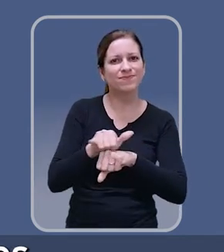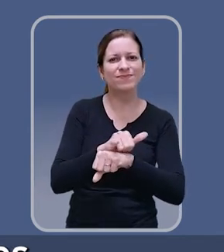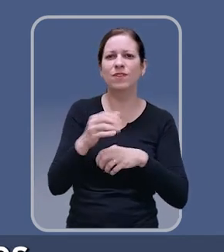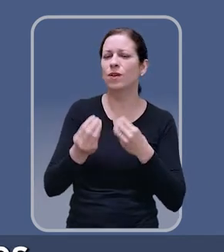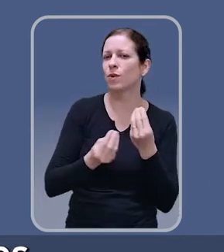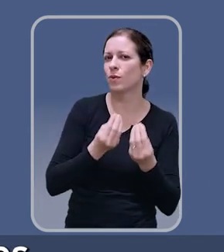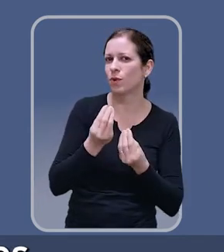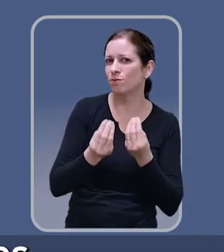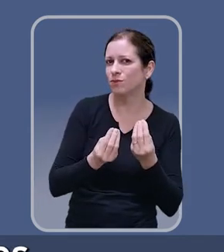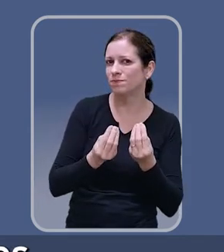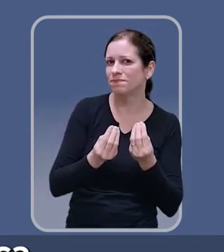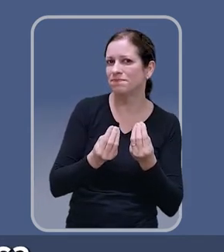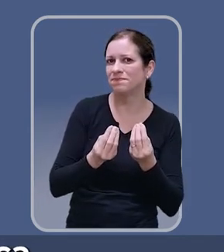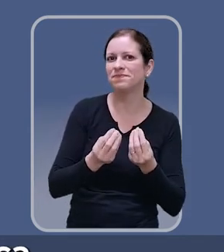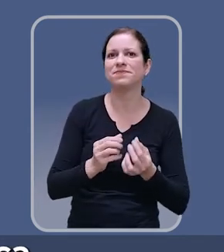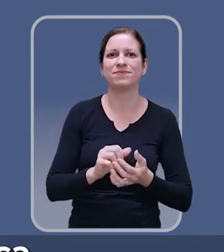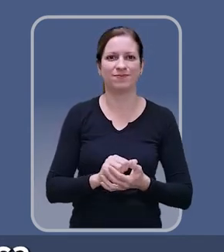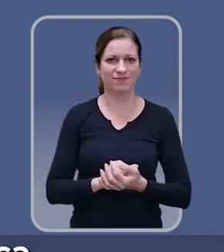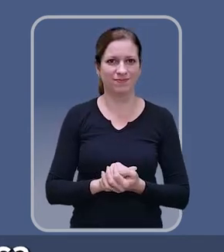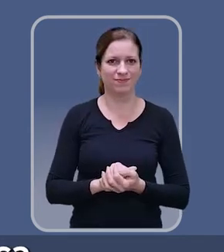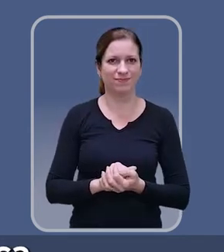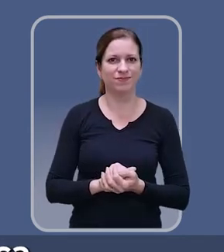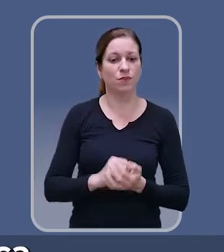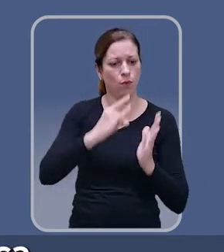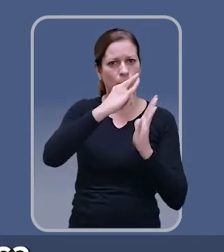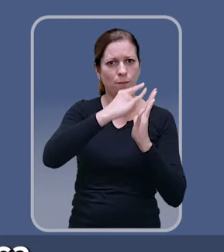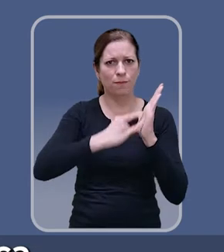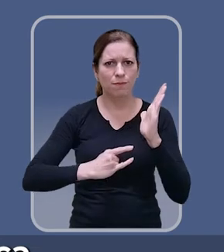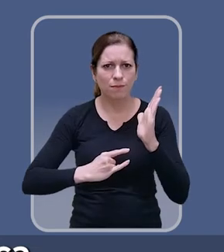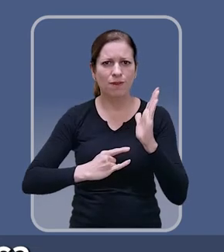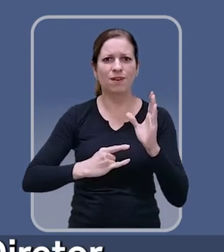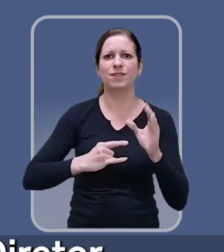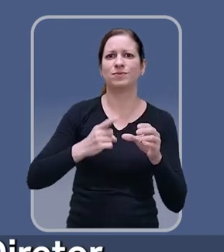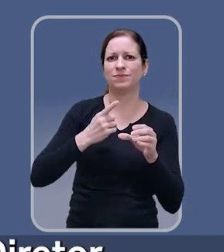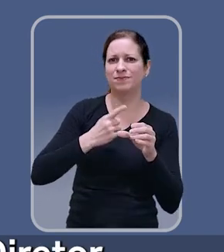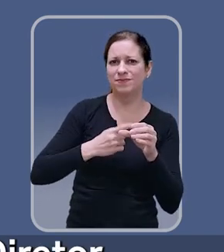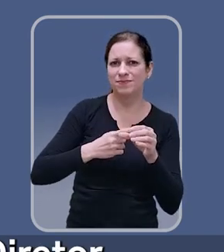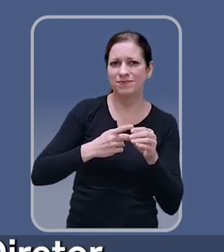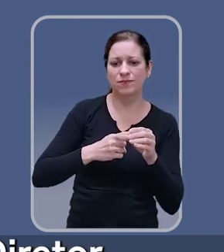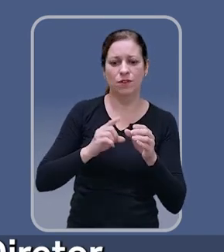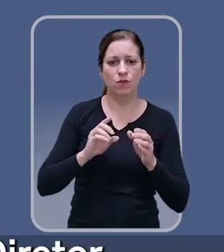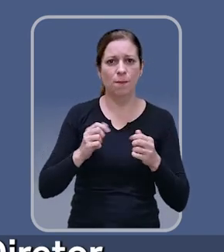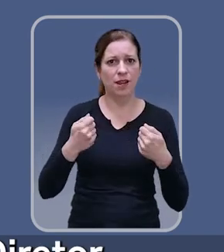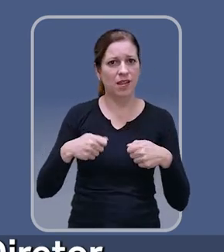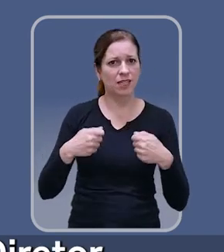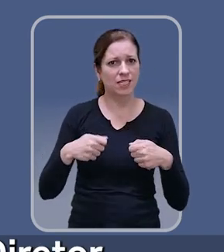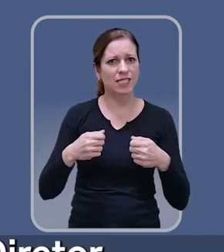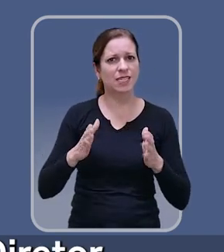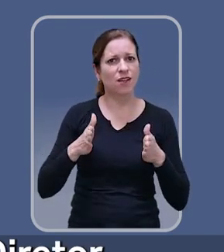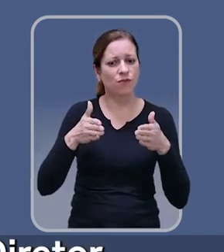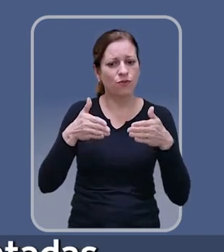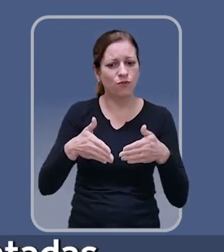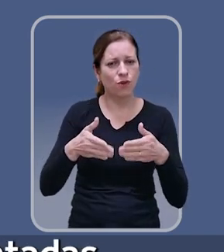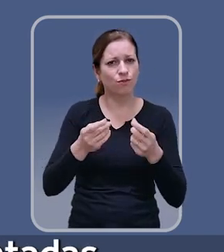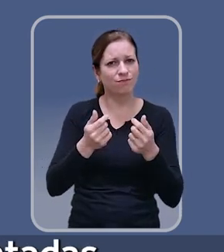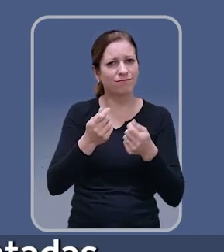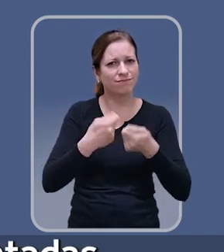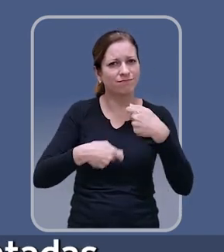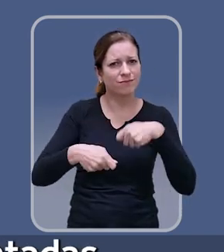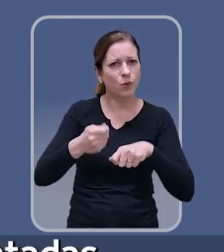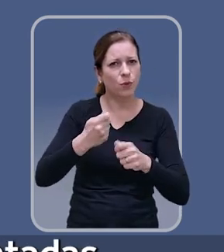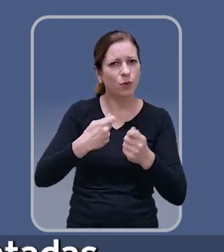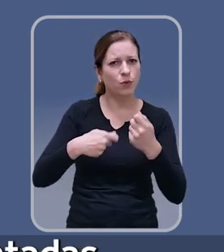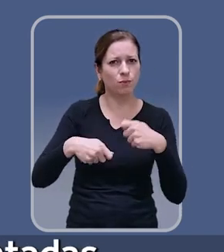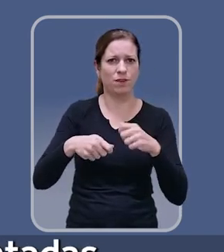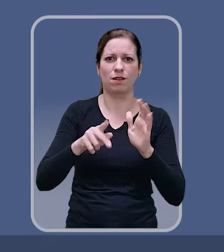valorização de suas virtudes. Ou seja, ter uma matriz econômica que seja favorecida dentro do plano diretor nas atividades